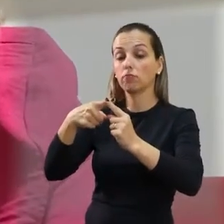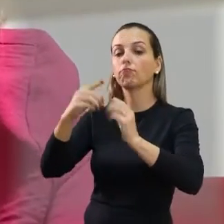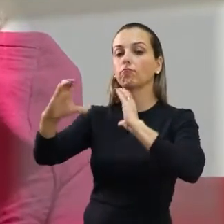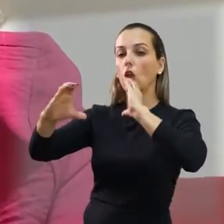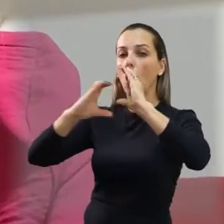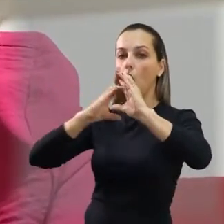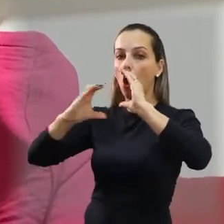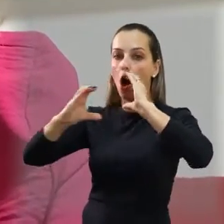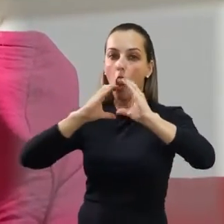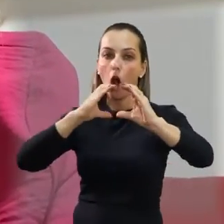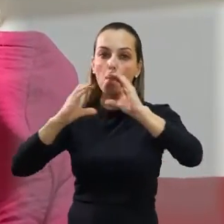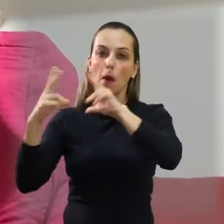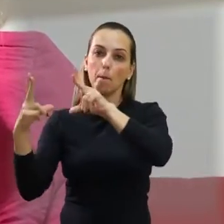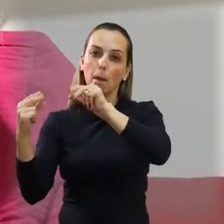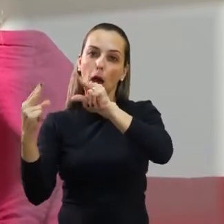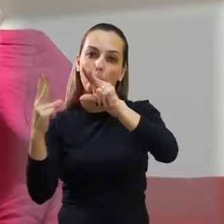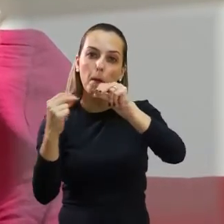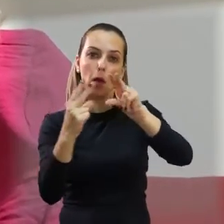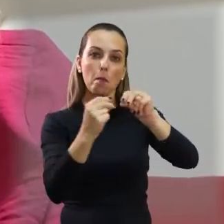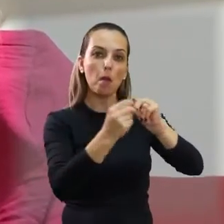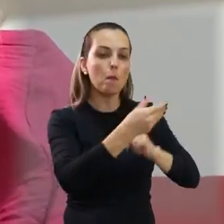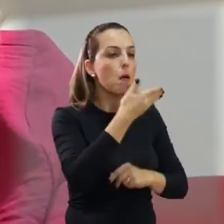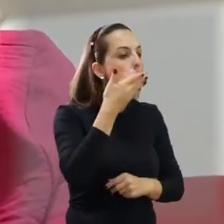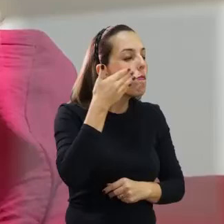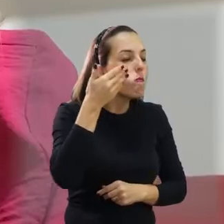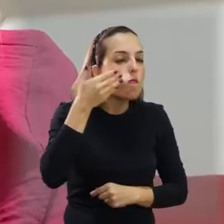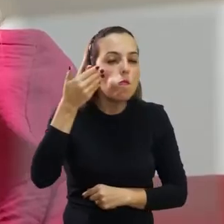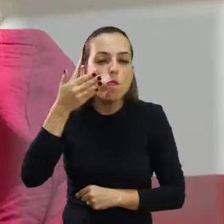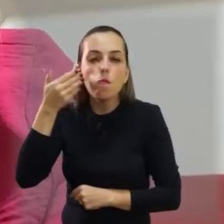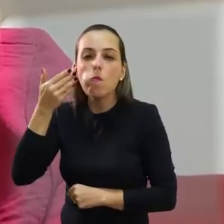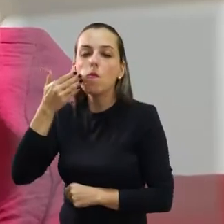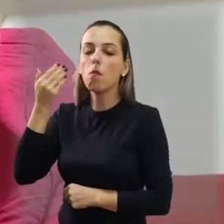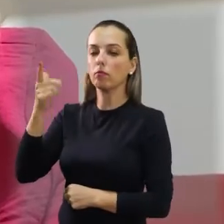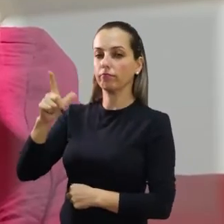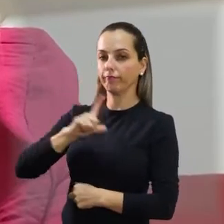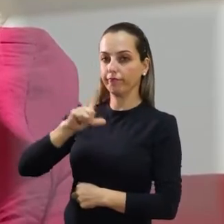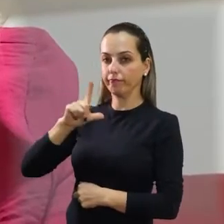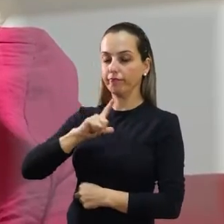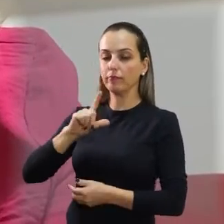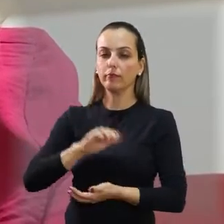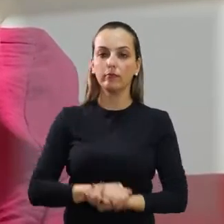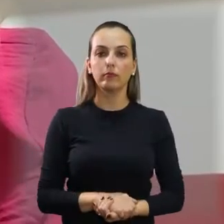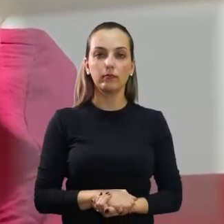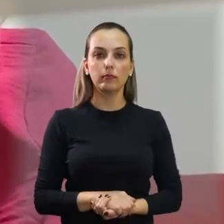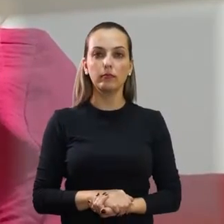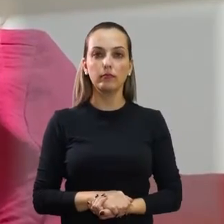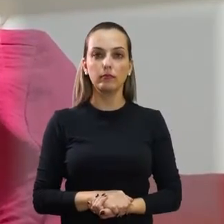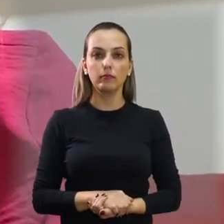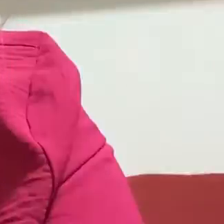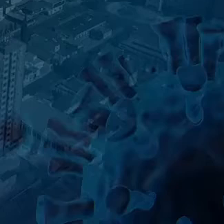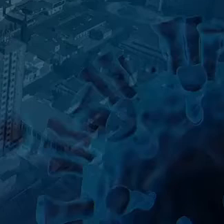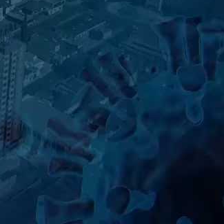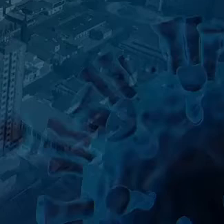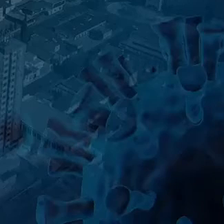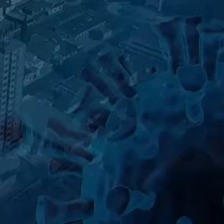familiares. Além de vivenciar situações bem diversificadas de comunicação.